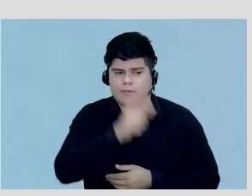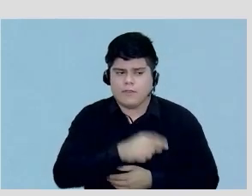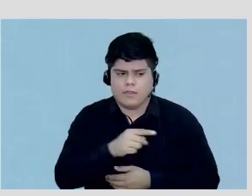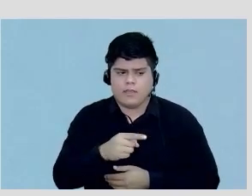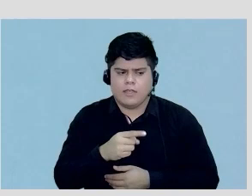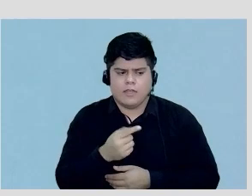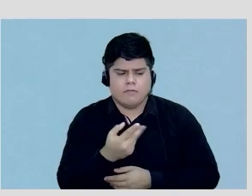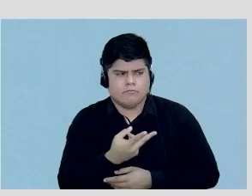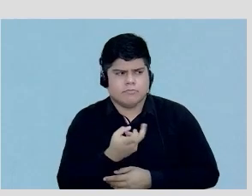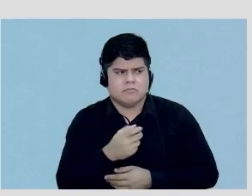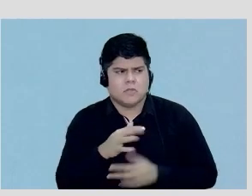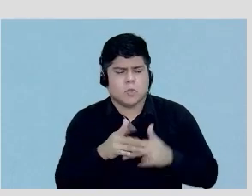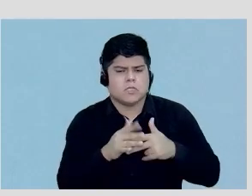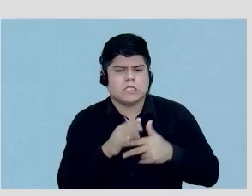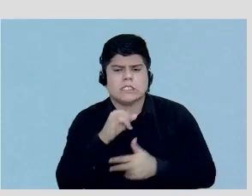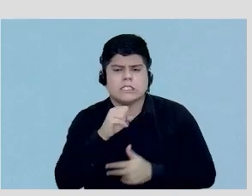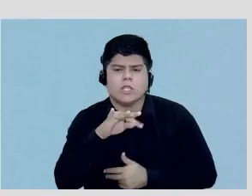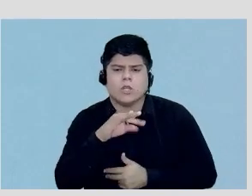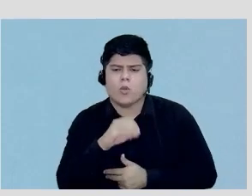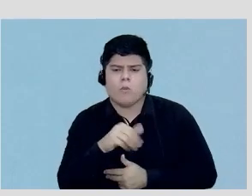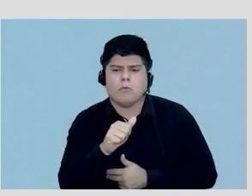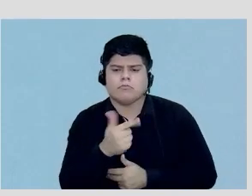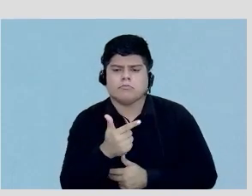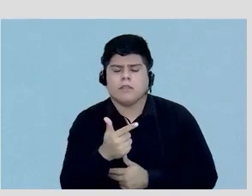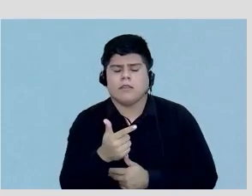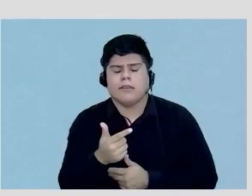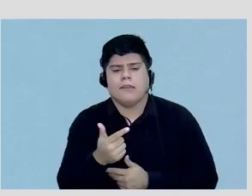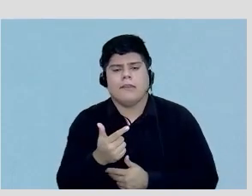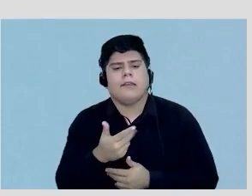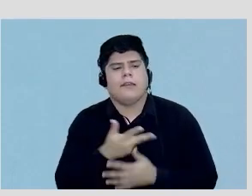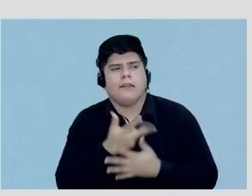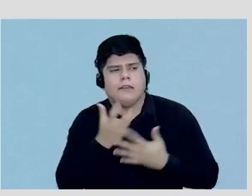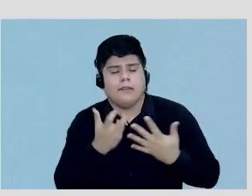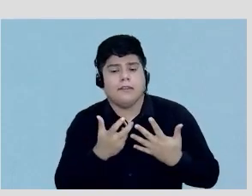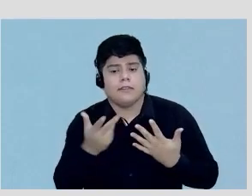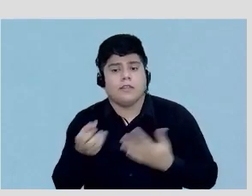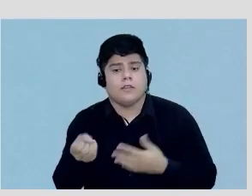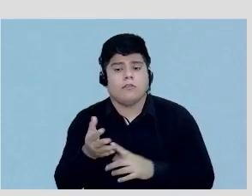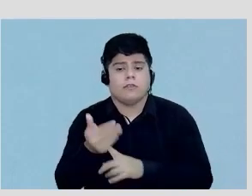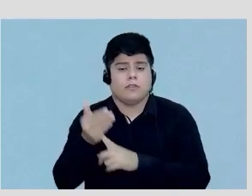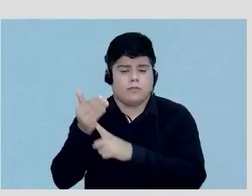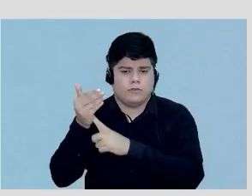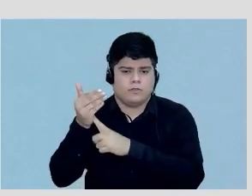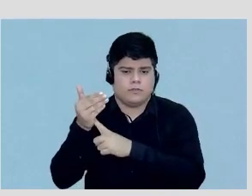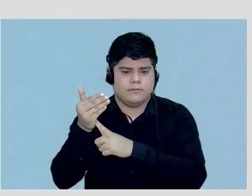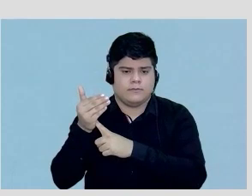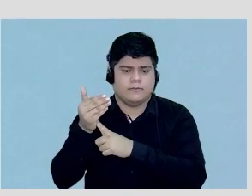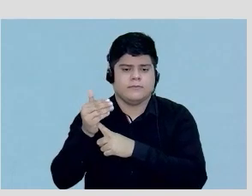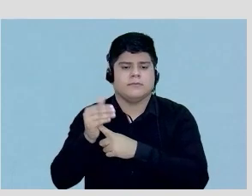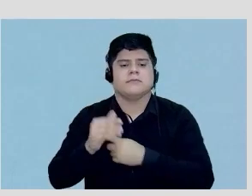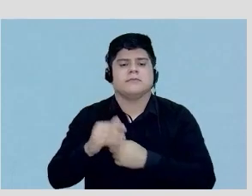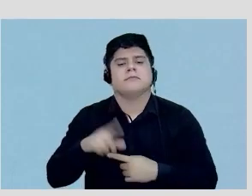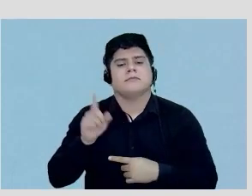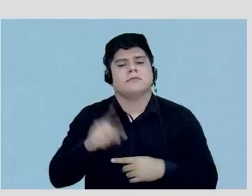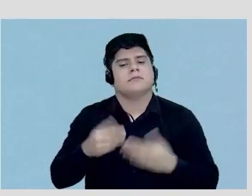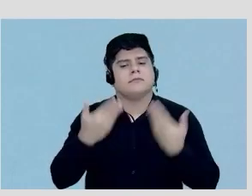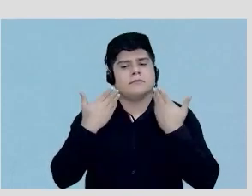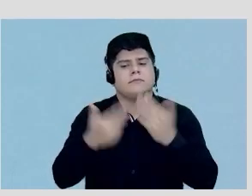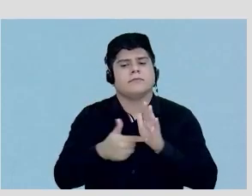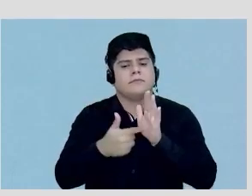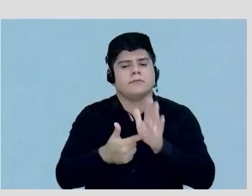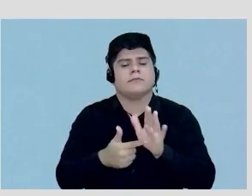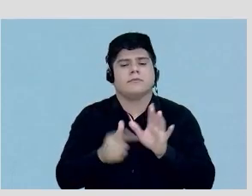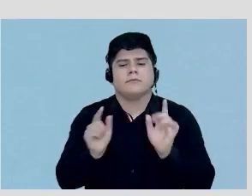sintomático e obviamente agora a gente tem uma nova tecnologia que apresenta para a gente